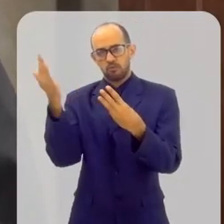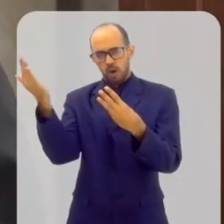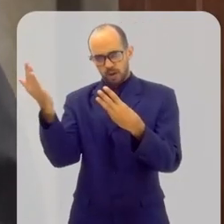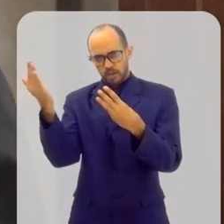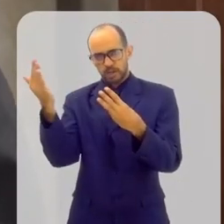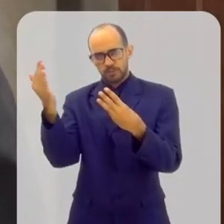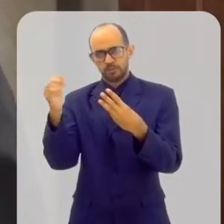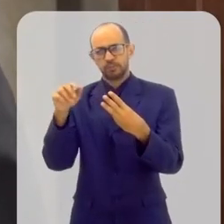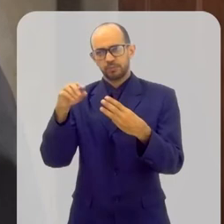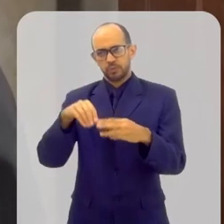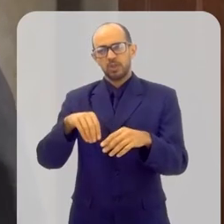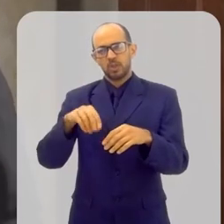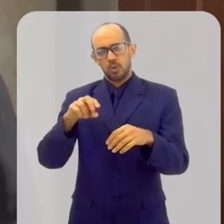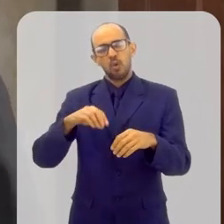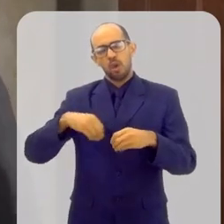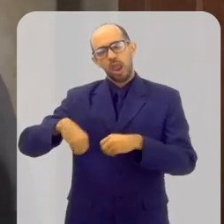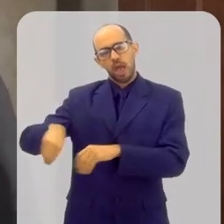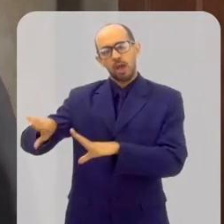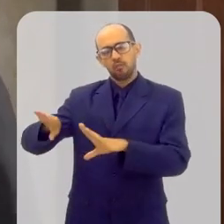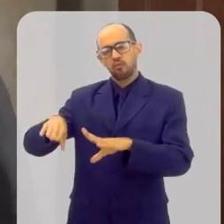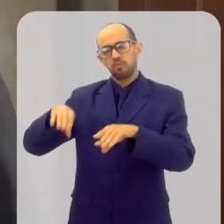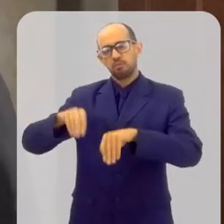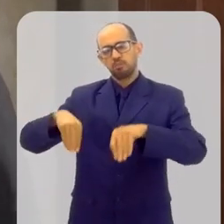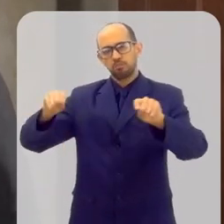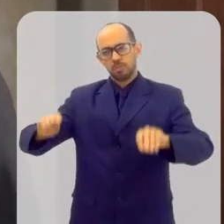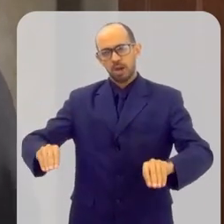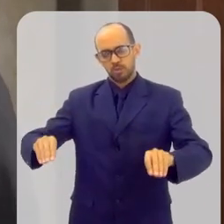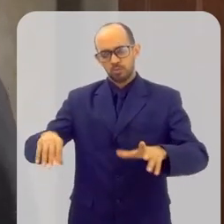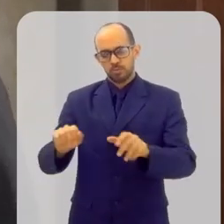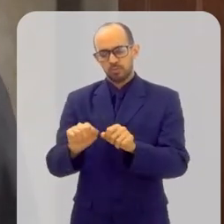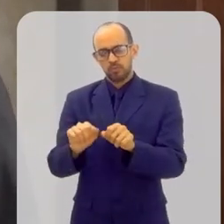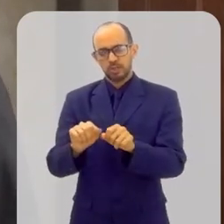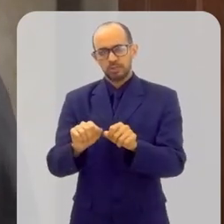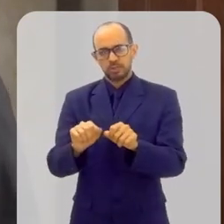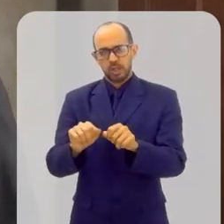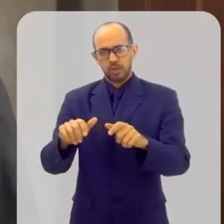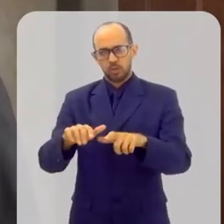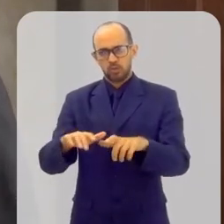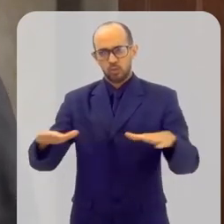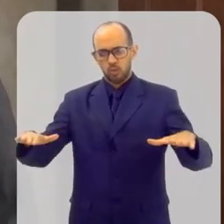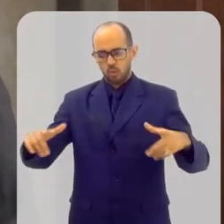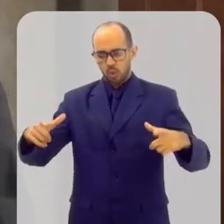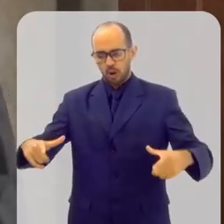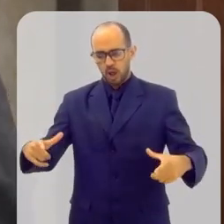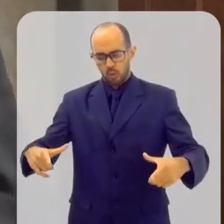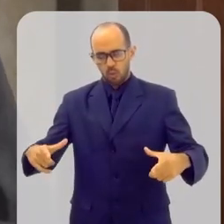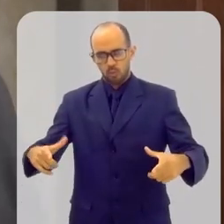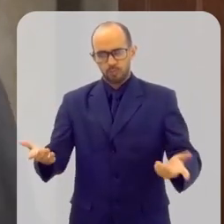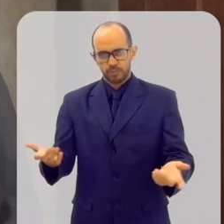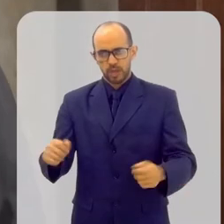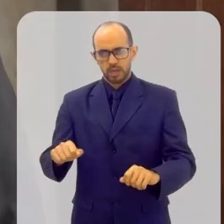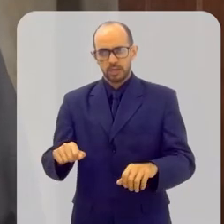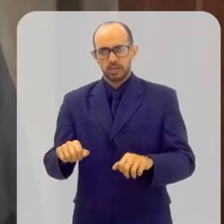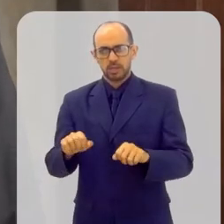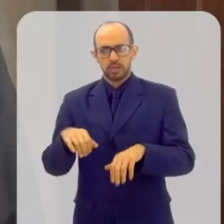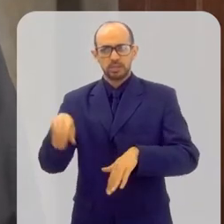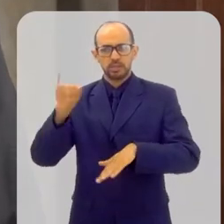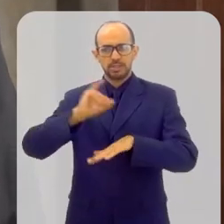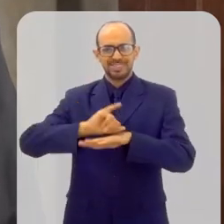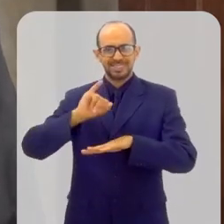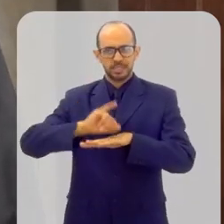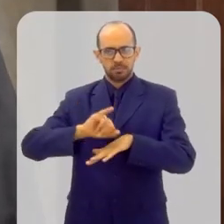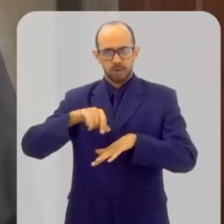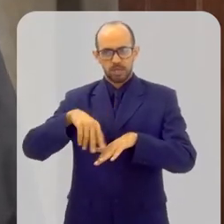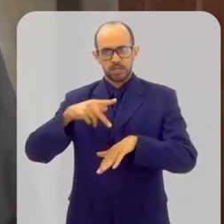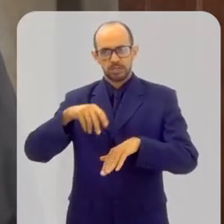desse lugar, eu levo um comigo para abrir no altar ou no lugar onde eu vou celebrar. Então, eu abro e celebro